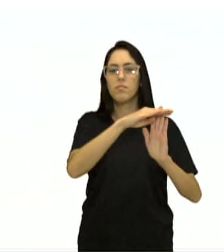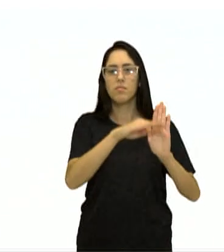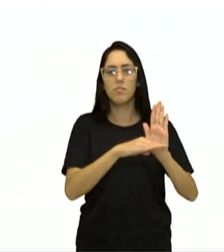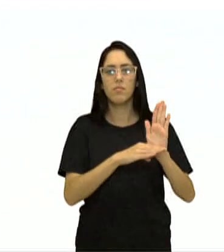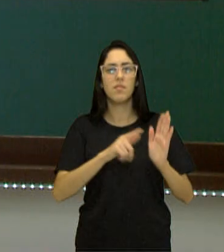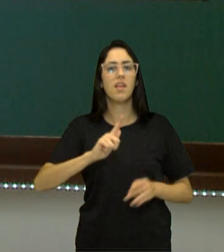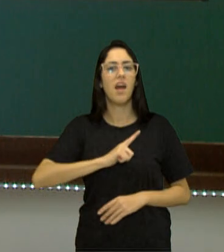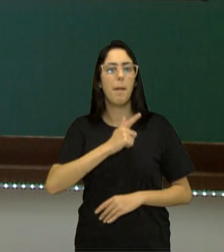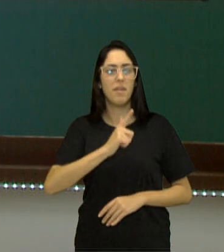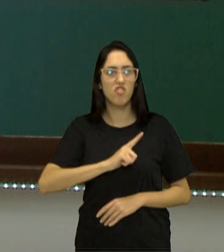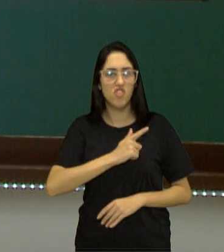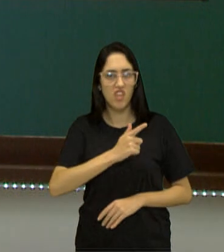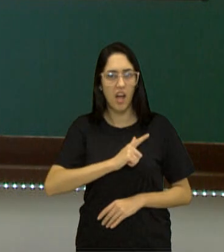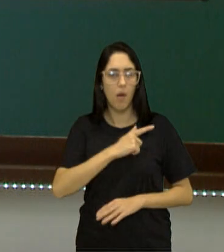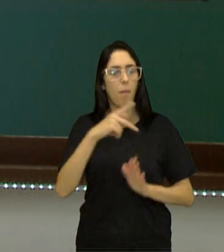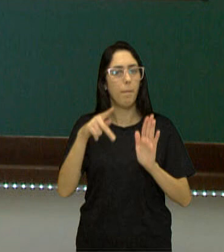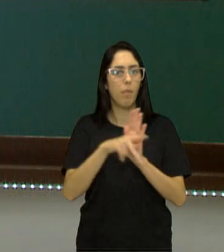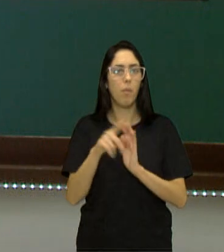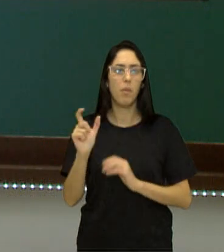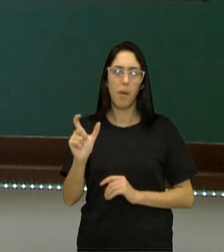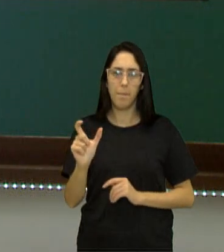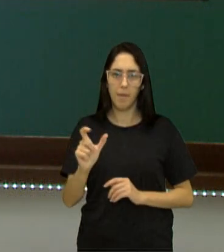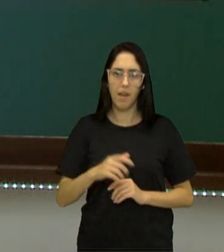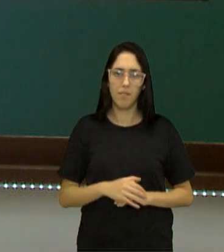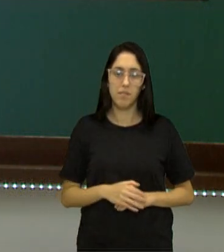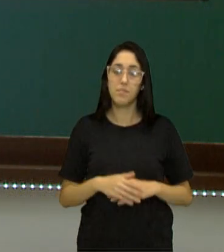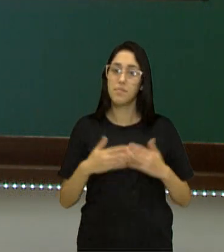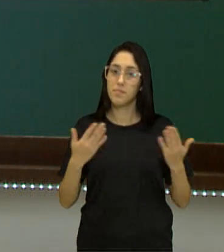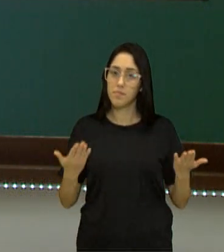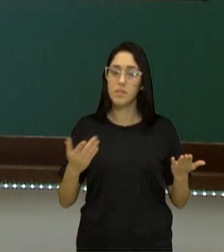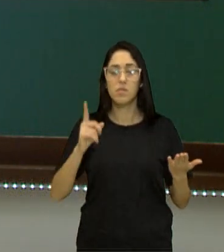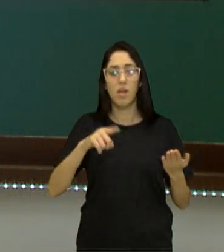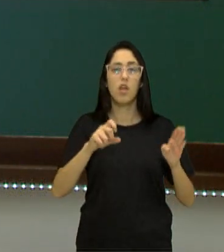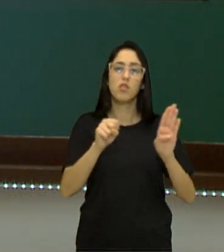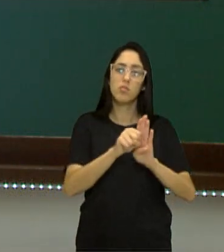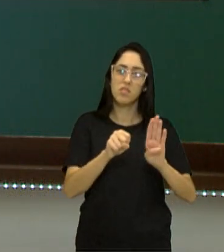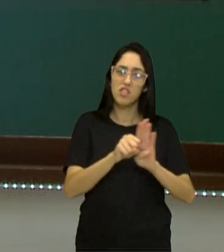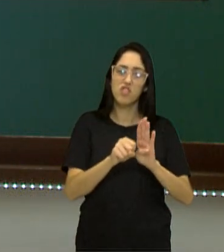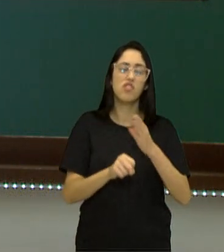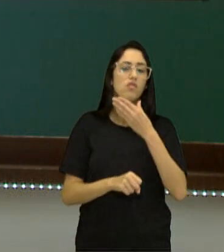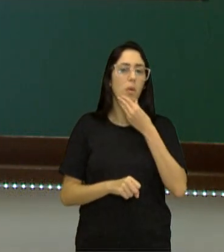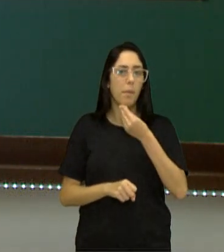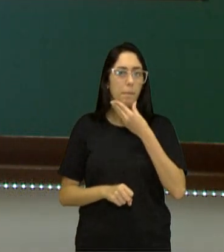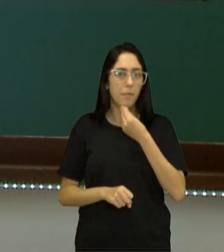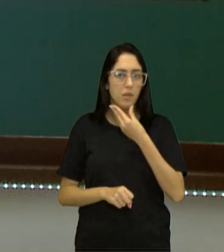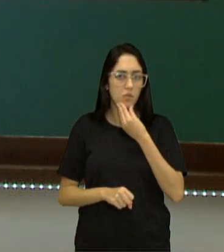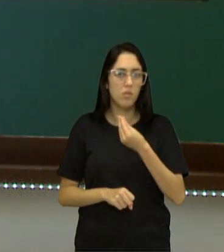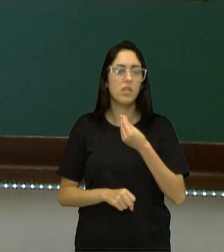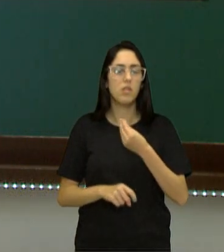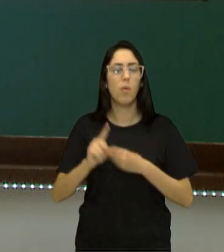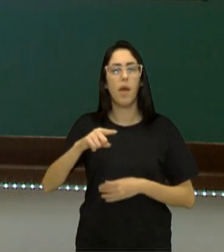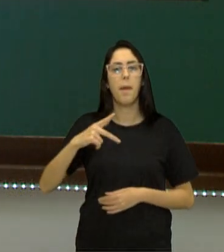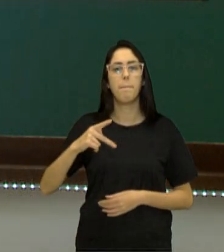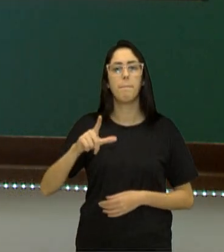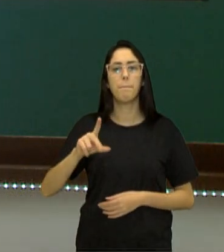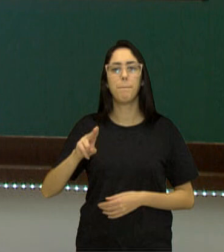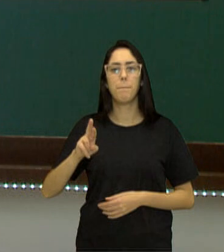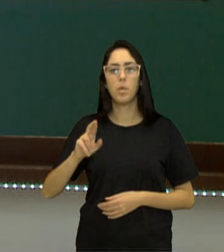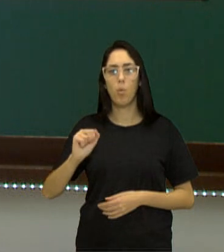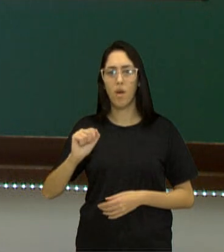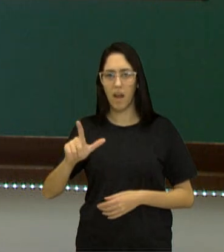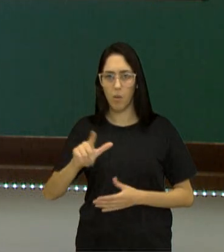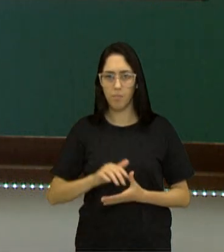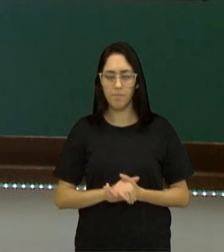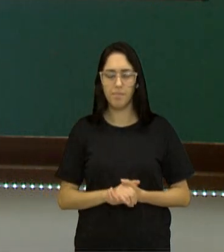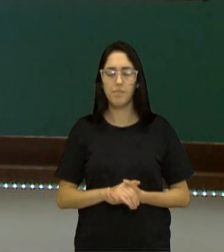gramaticais dessa palavra. Então, eu sei que é um substantivo, é masculino e está no plural. Daí vem a